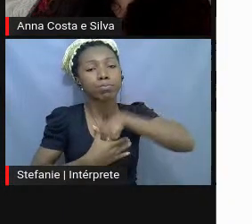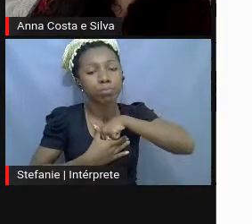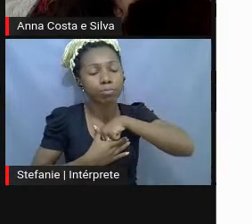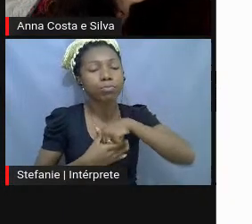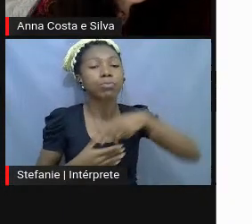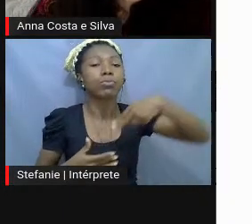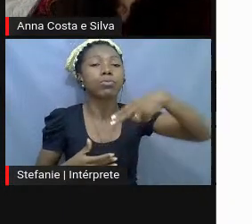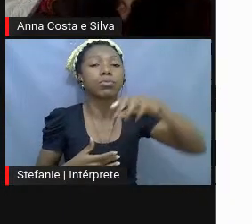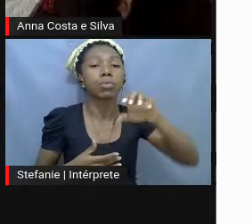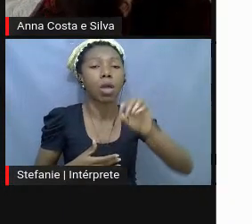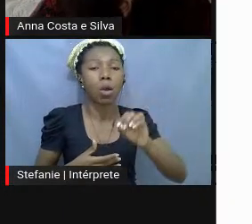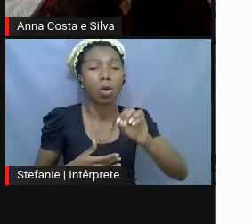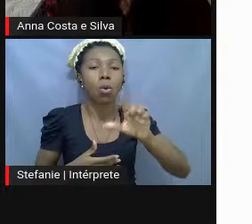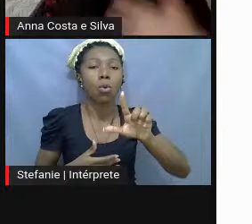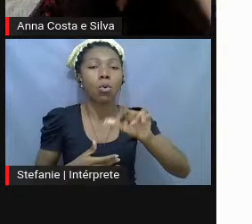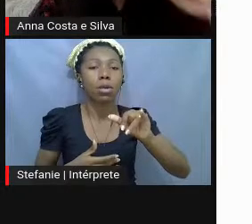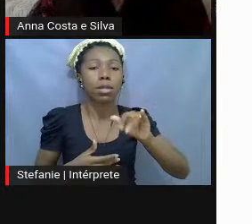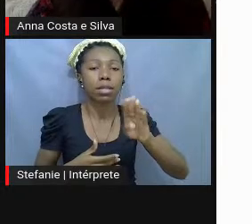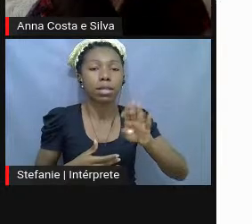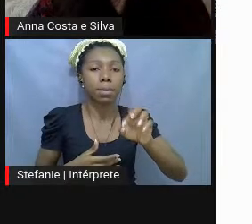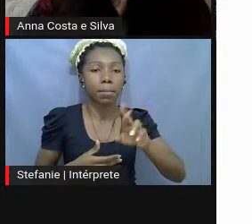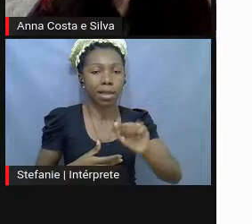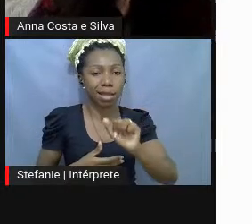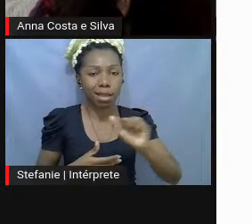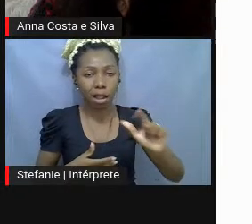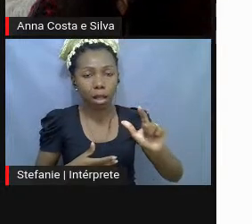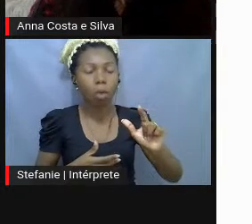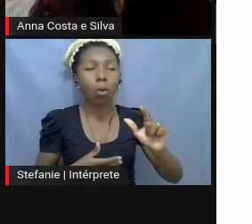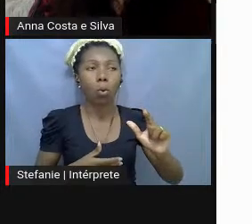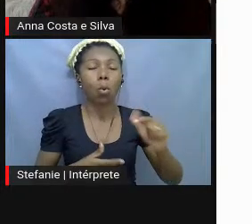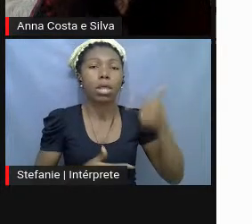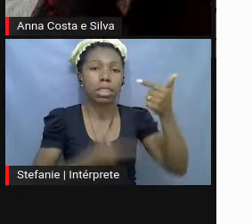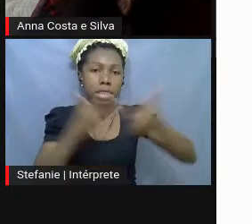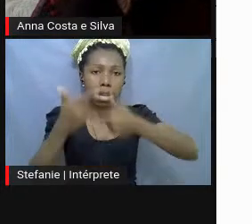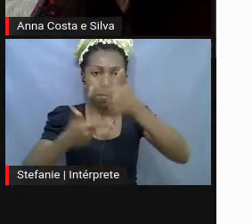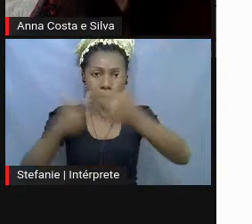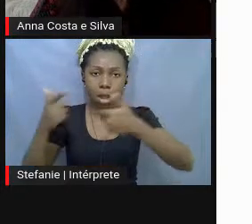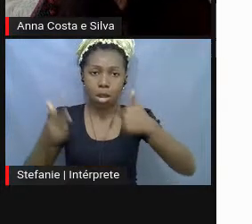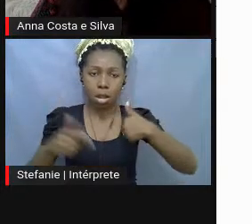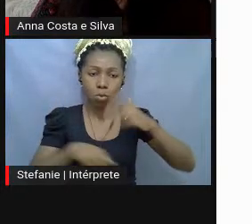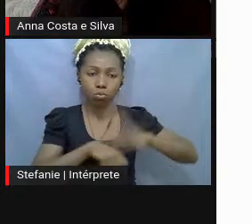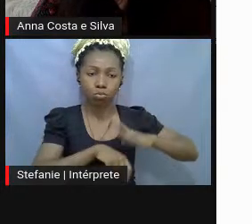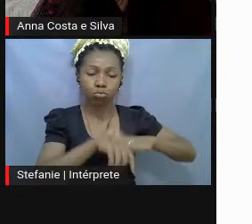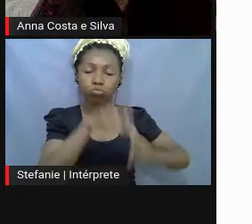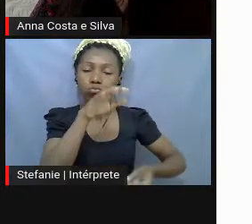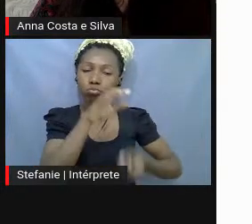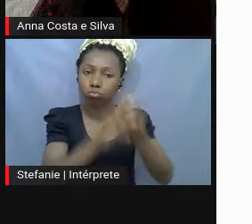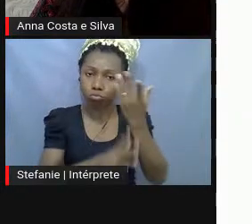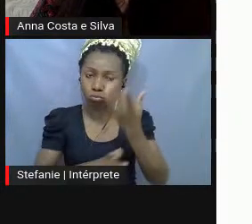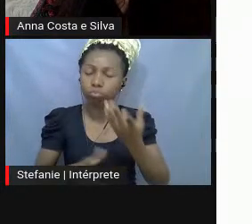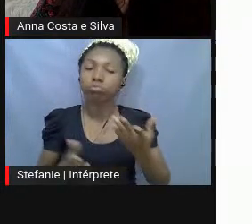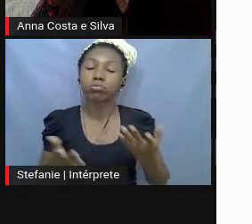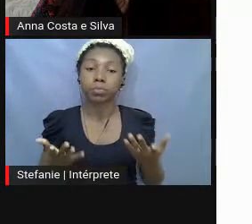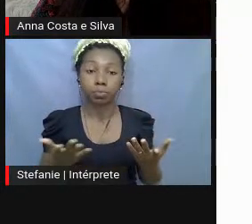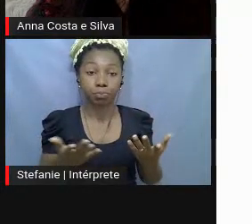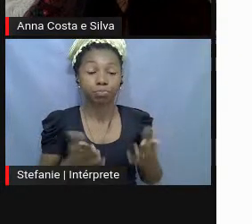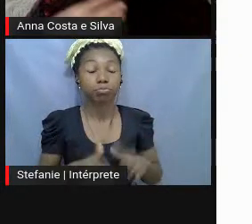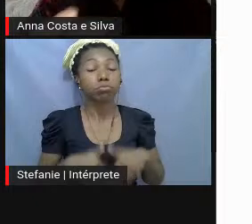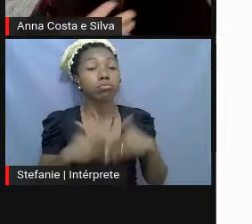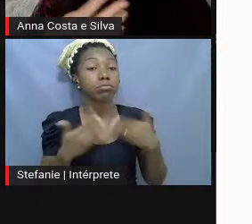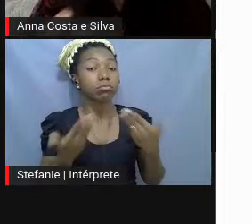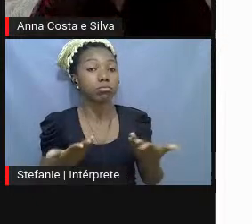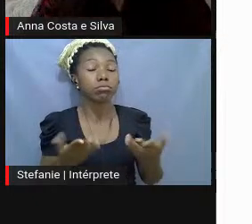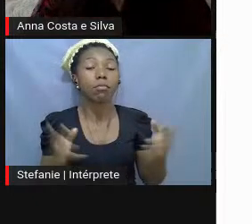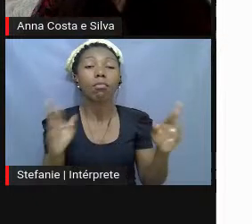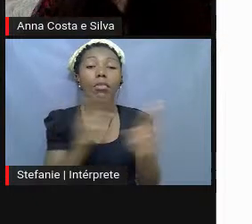e... Até em trabalhos que eu estou desenvolvendo agora, né? É... Mas... Da